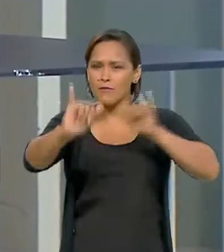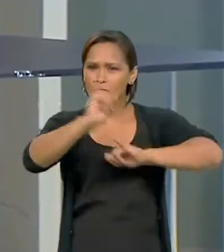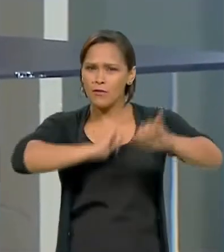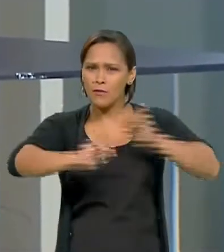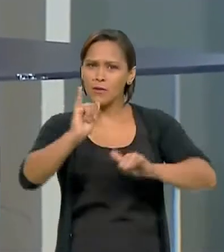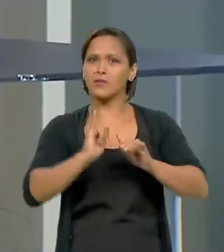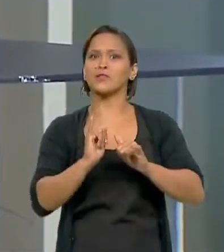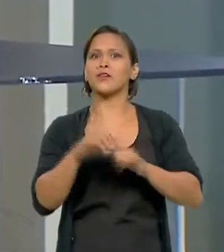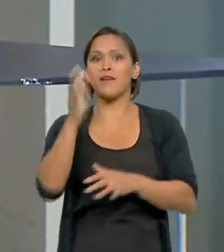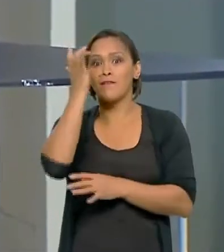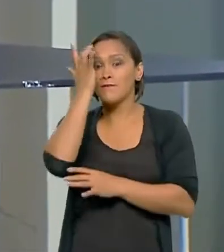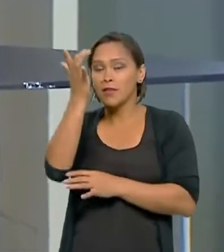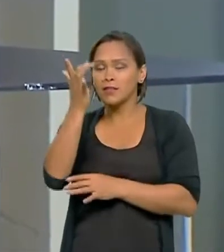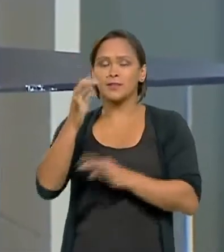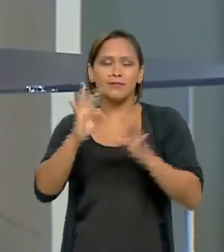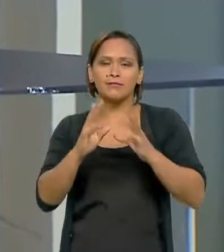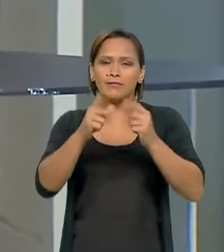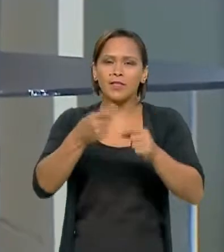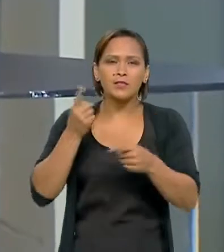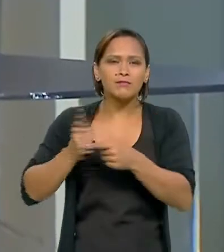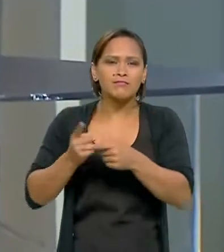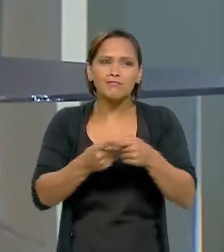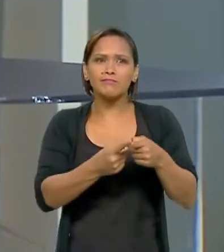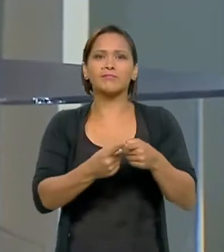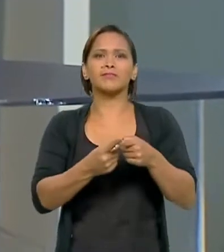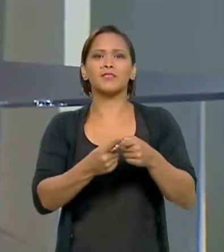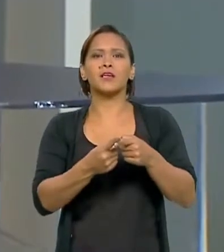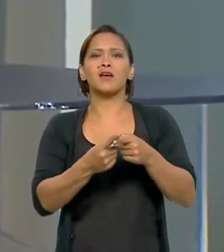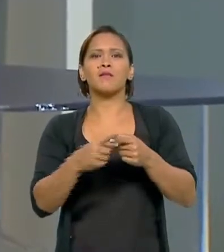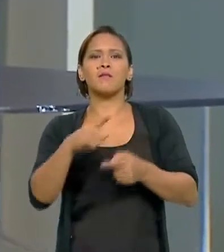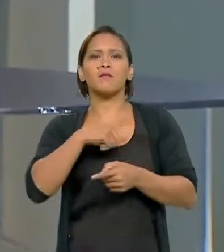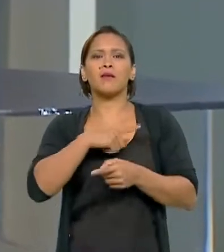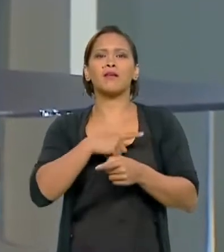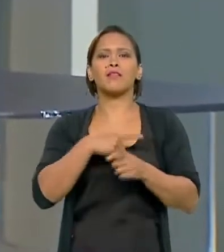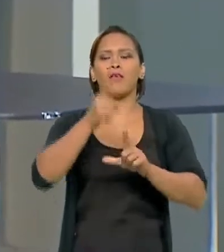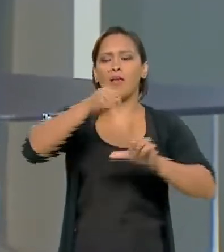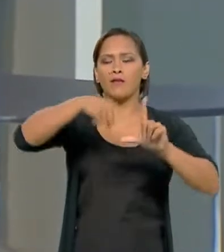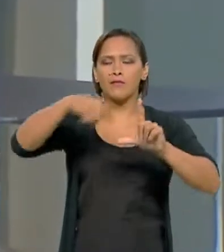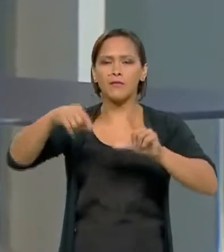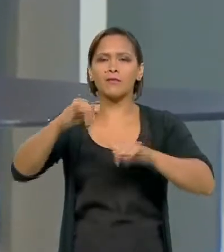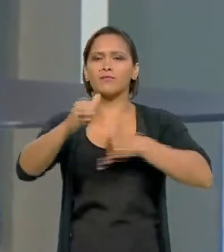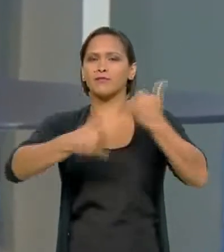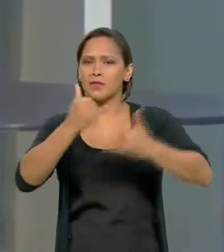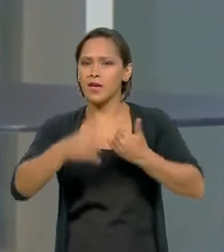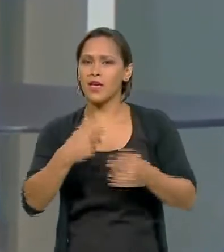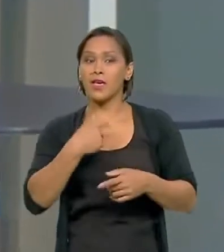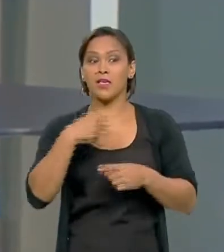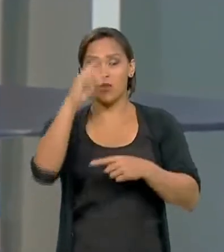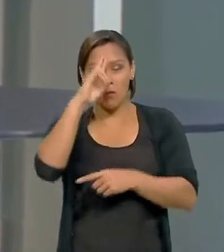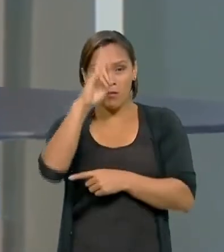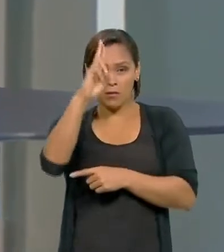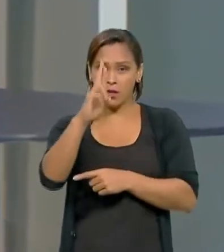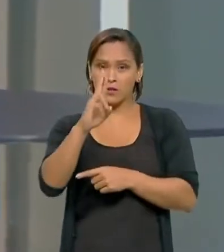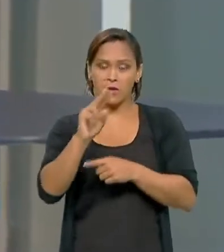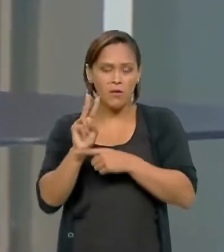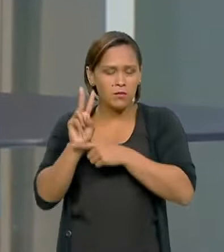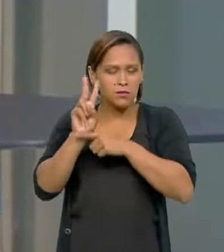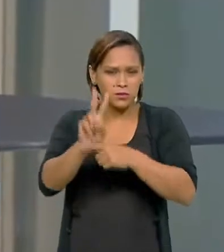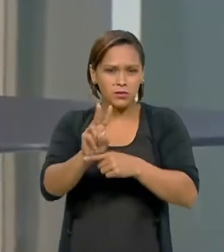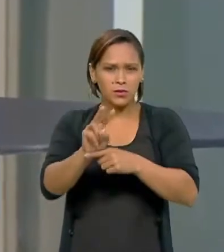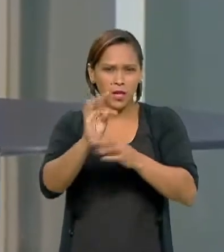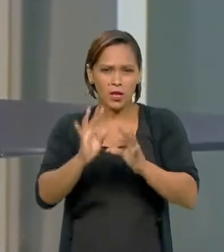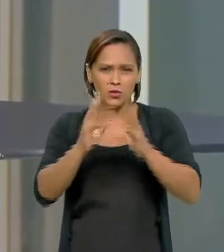ilicitamente, fazem tudo para obter esses dados. Nós temos a obrigação de fazer tudo para protegê-los. Não somos